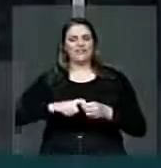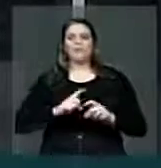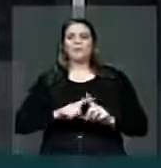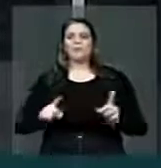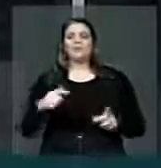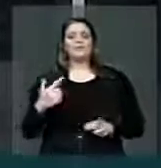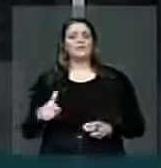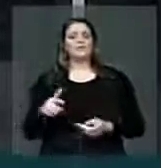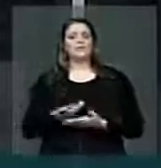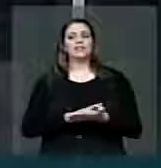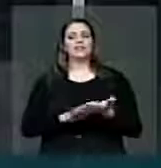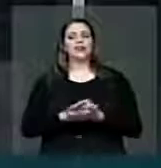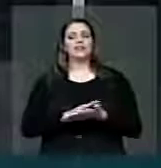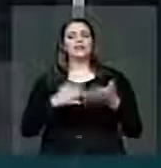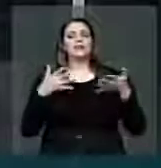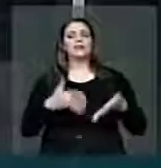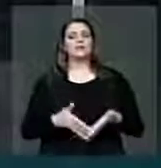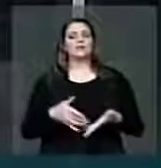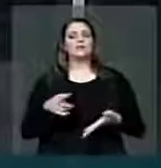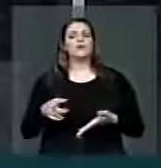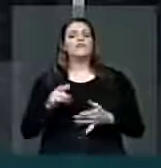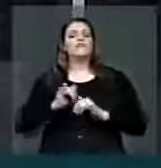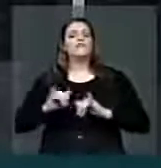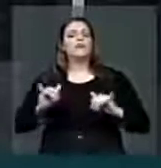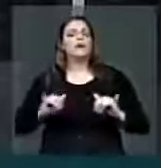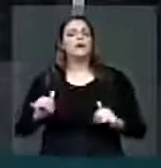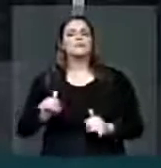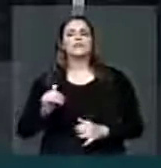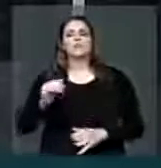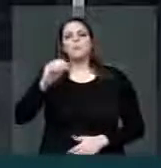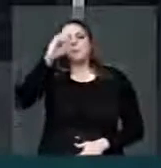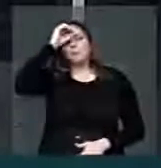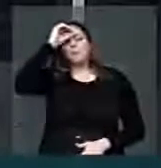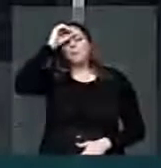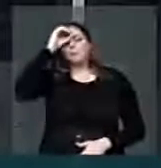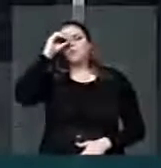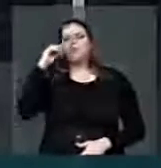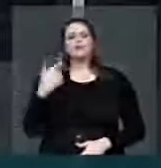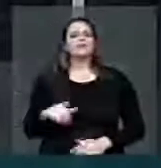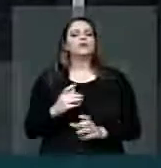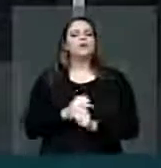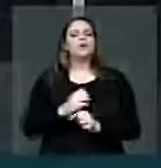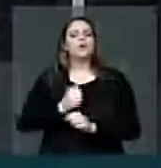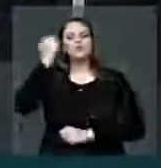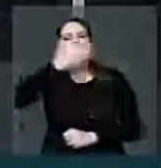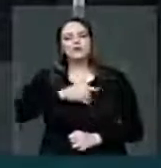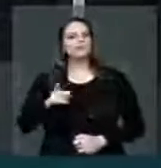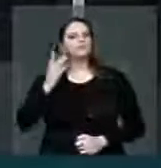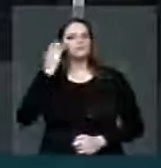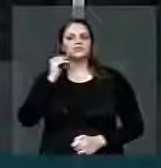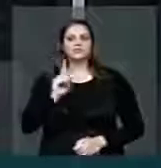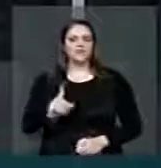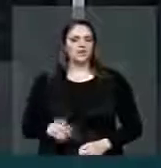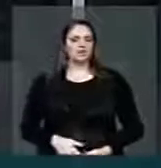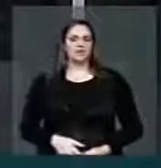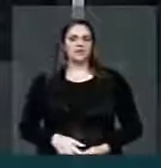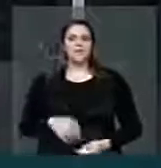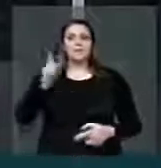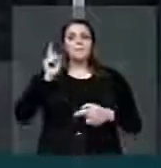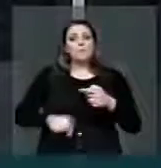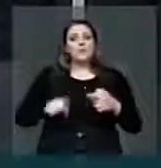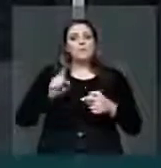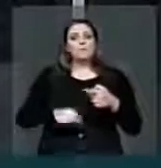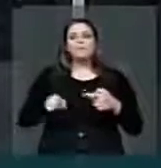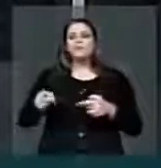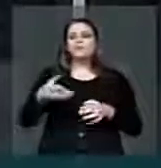participação, não recebe informações, não tem prestações de contas e é proibida de ter acesso ao